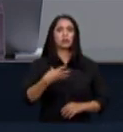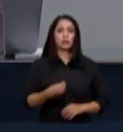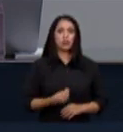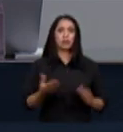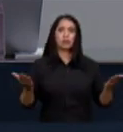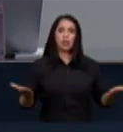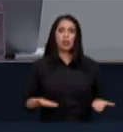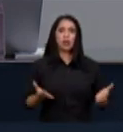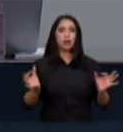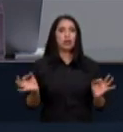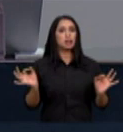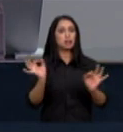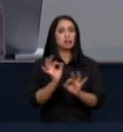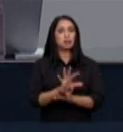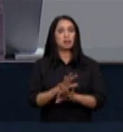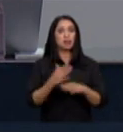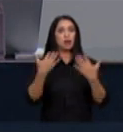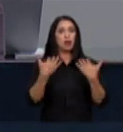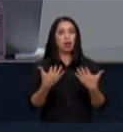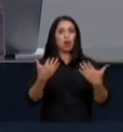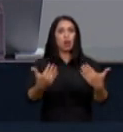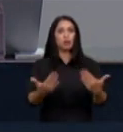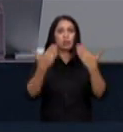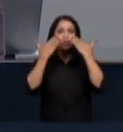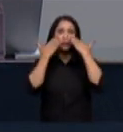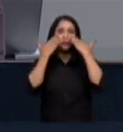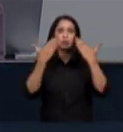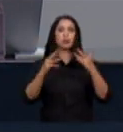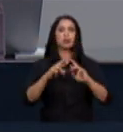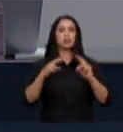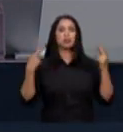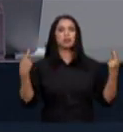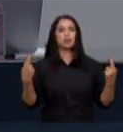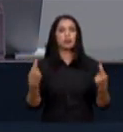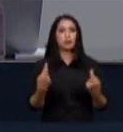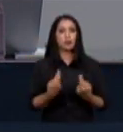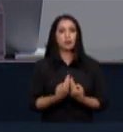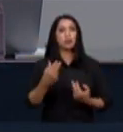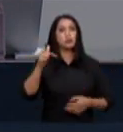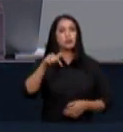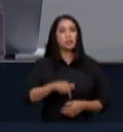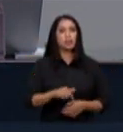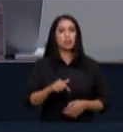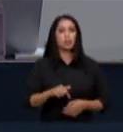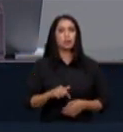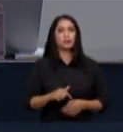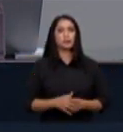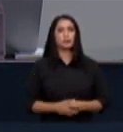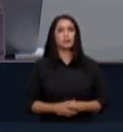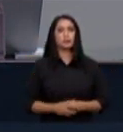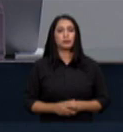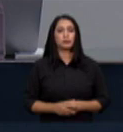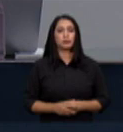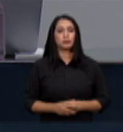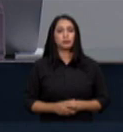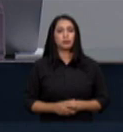encerrar essa audiência pública eu registro que nós reunimos aqui todos os atores